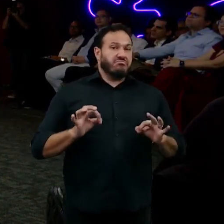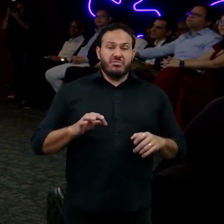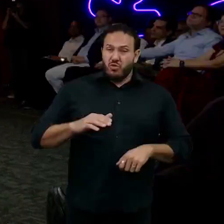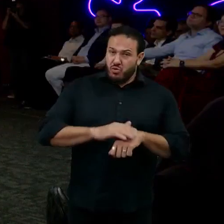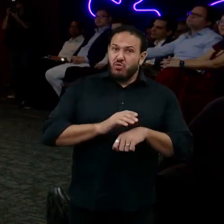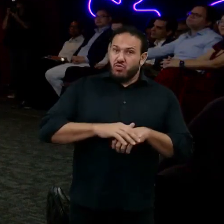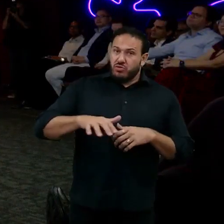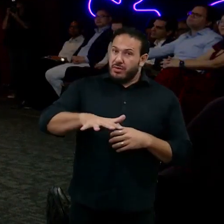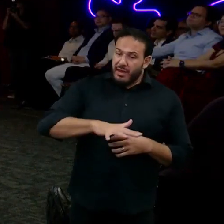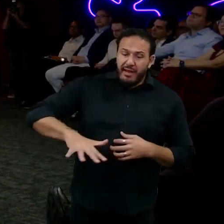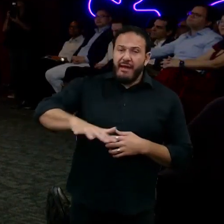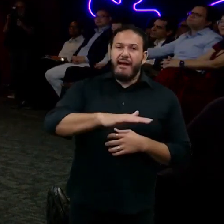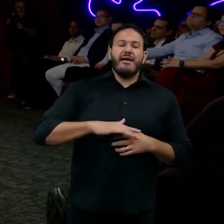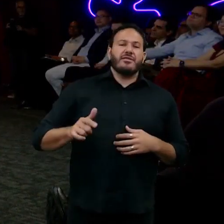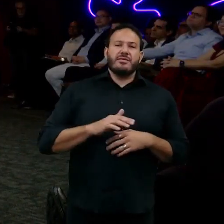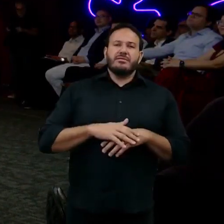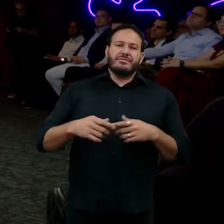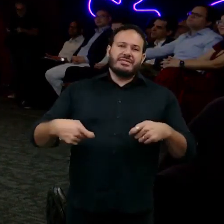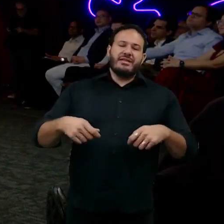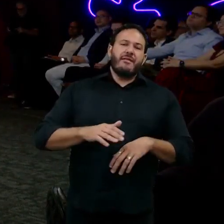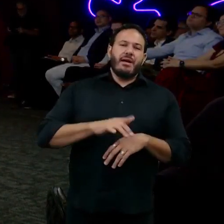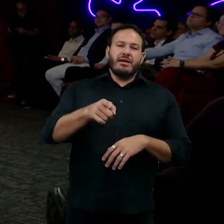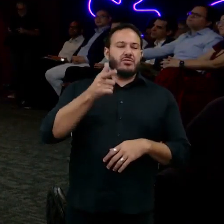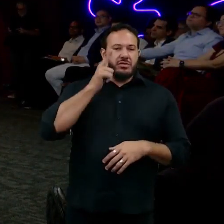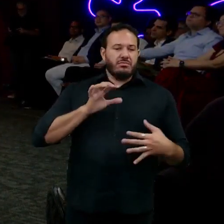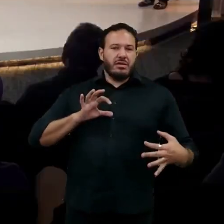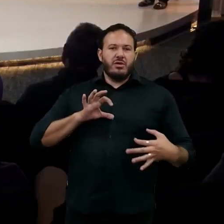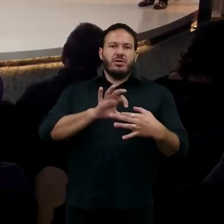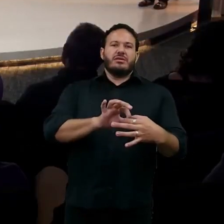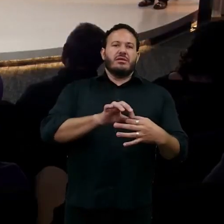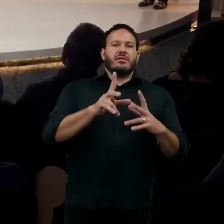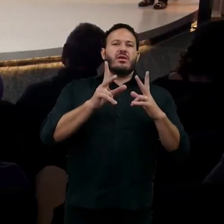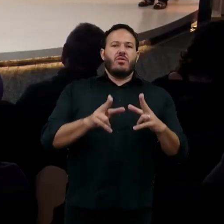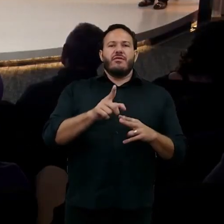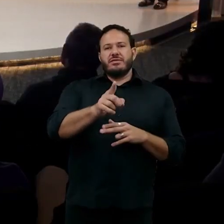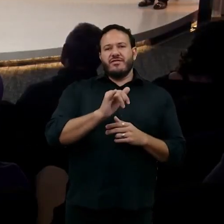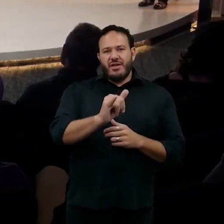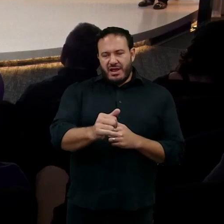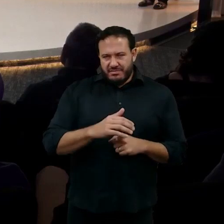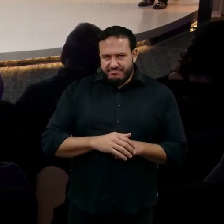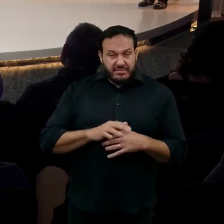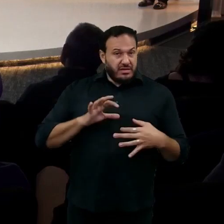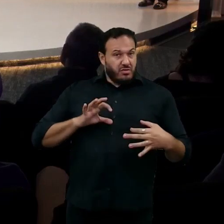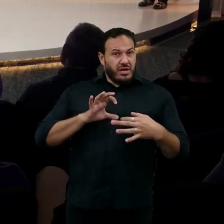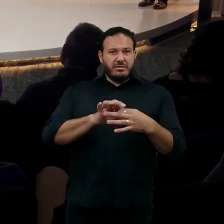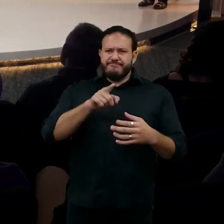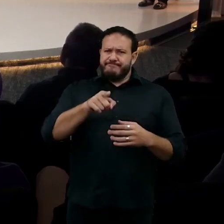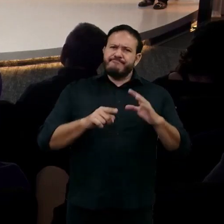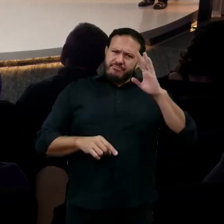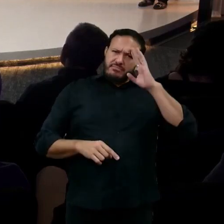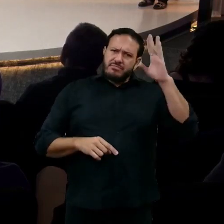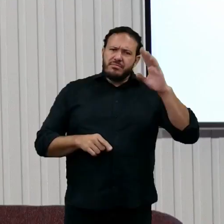mais carentes, desde que eles tenham conectividade, como vocês disseram. E a conectividade é a chave e, claro, é a plataforma